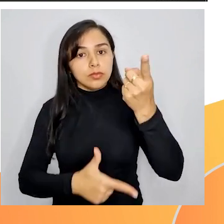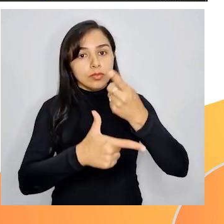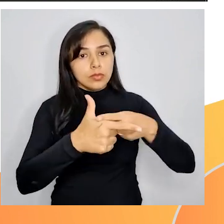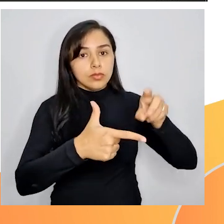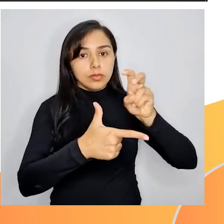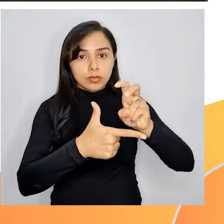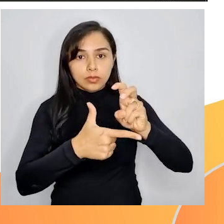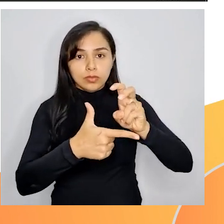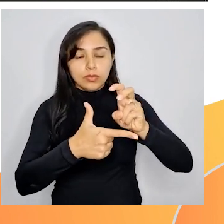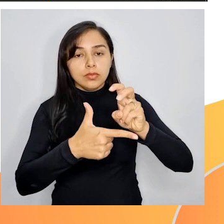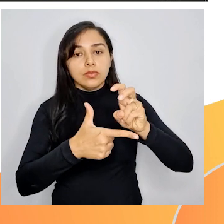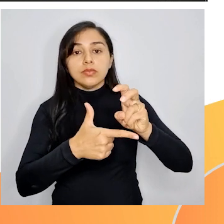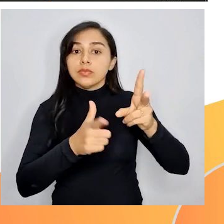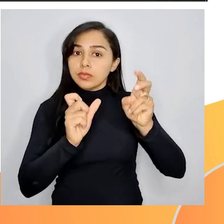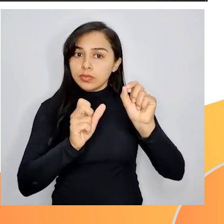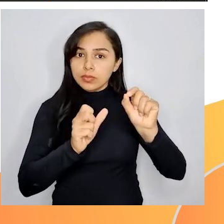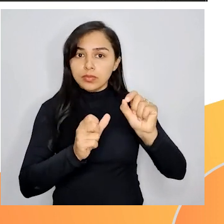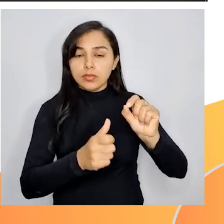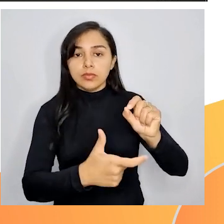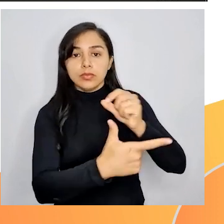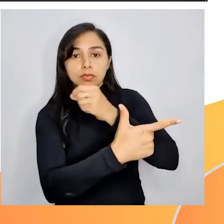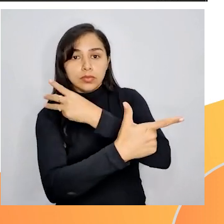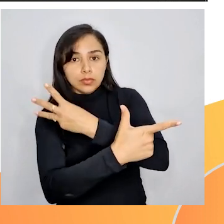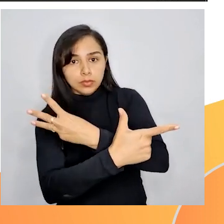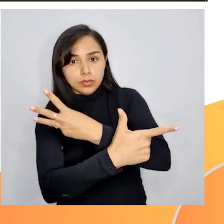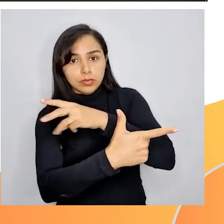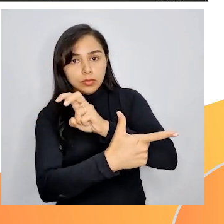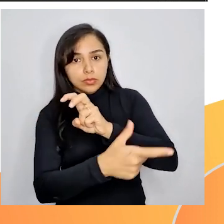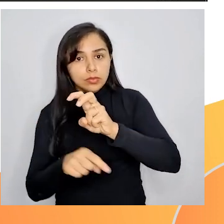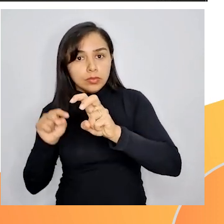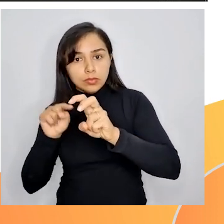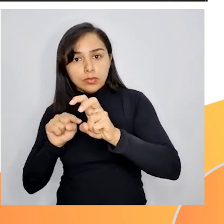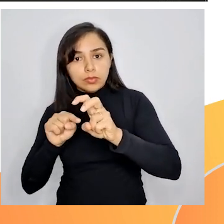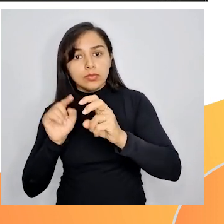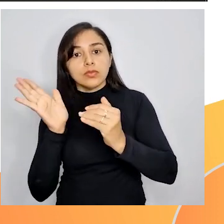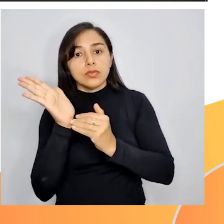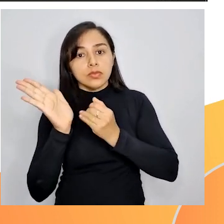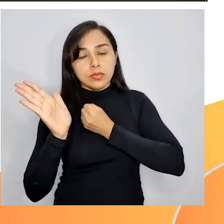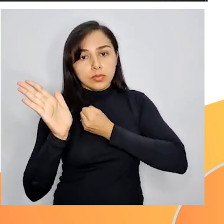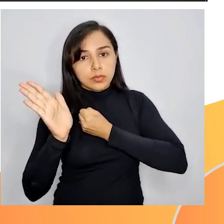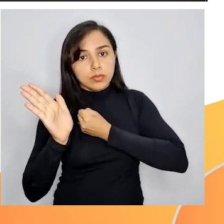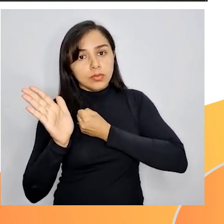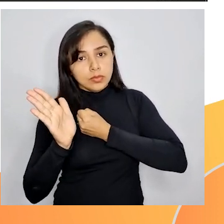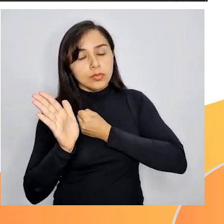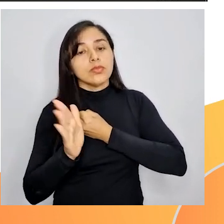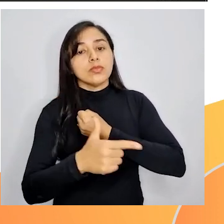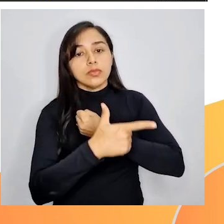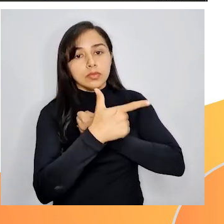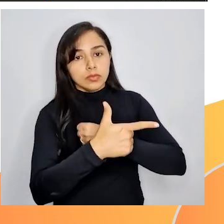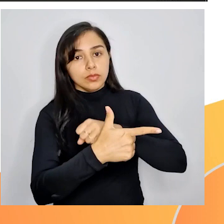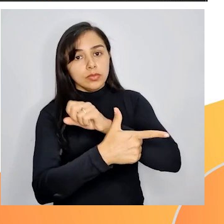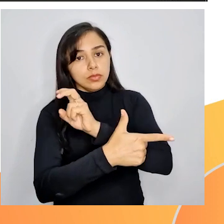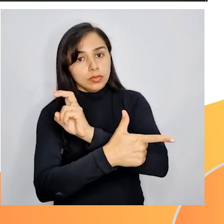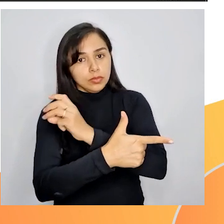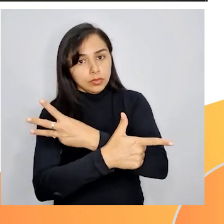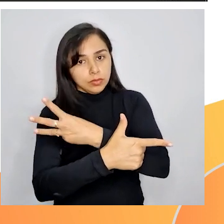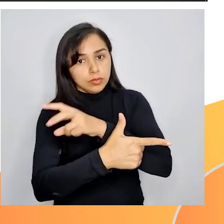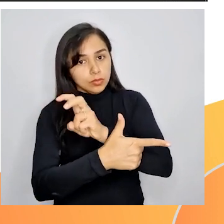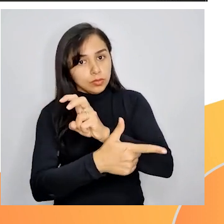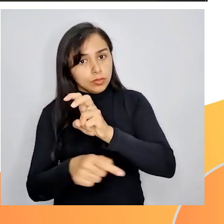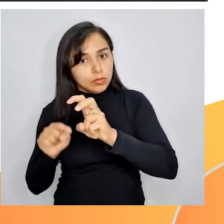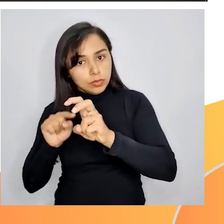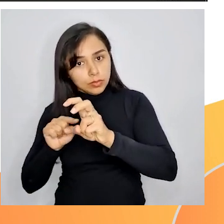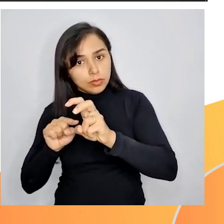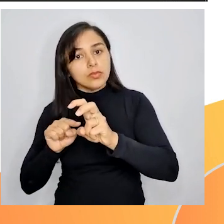vez, devemos nos atentar apenas ao último algarismo, que é o algarismo das unidades. 35 finaliza em 5. Se